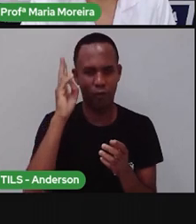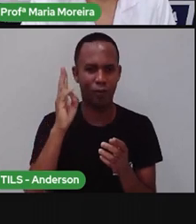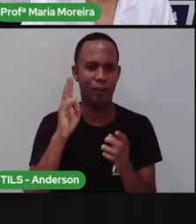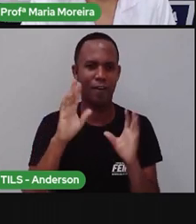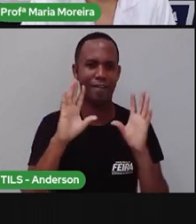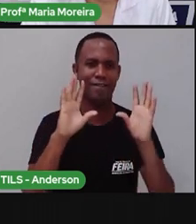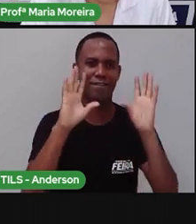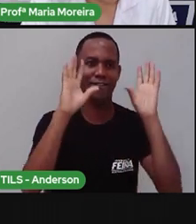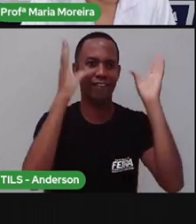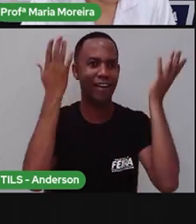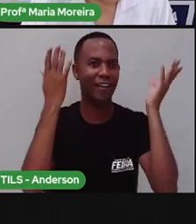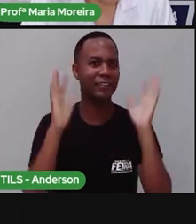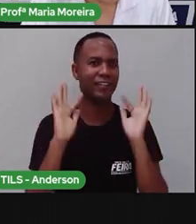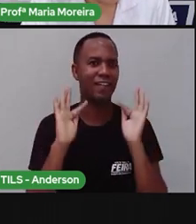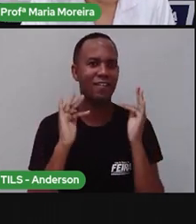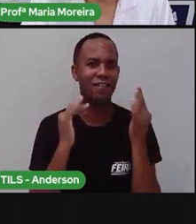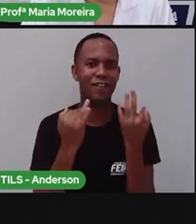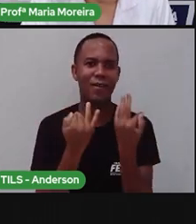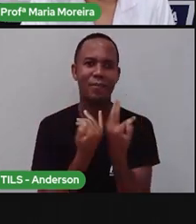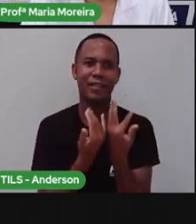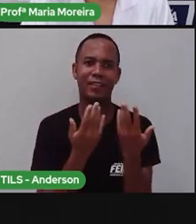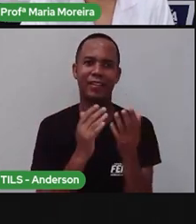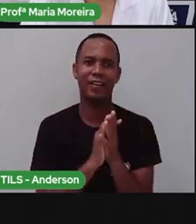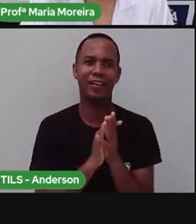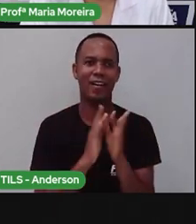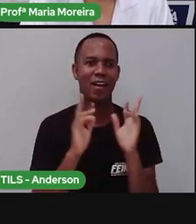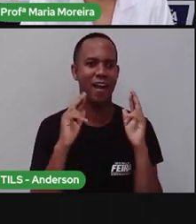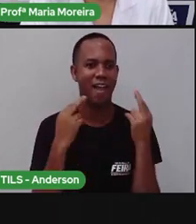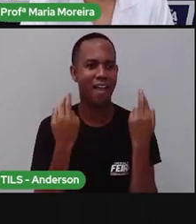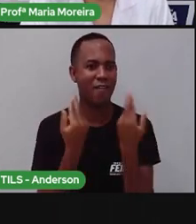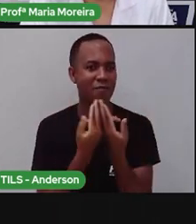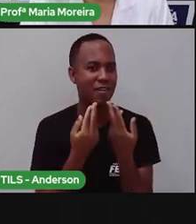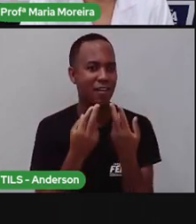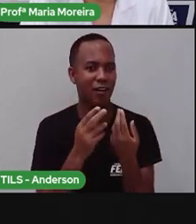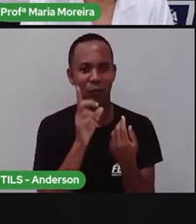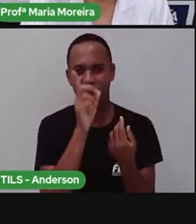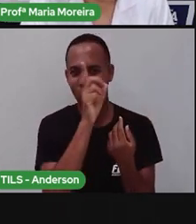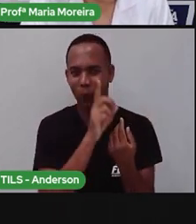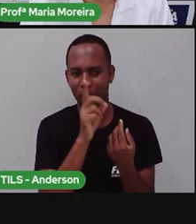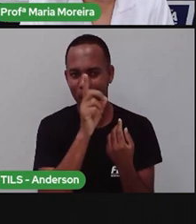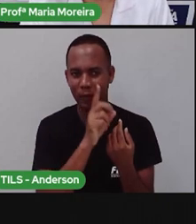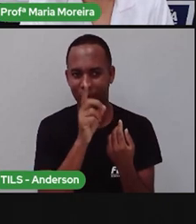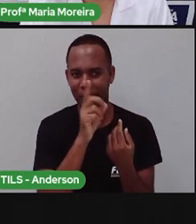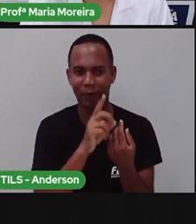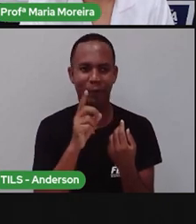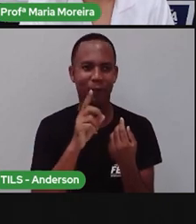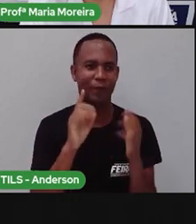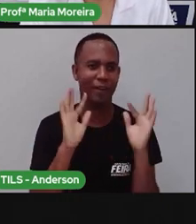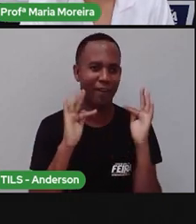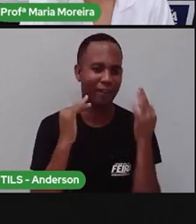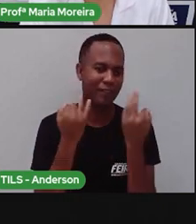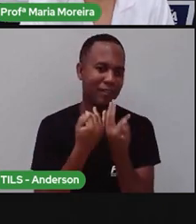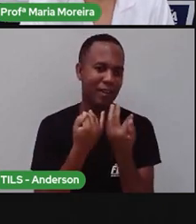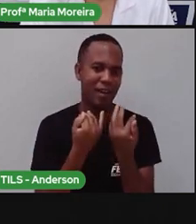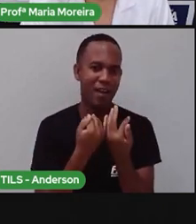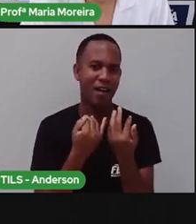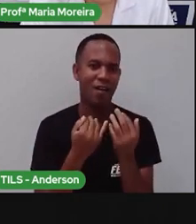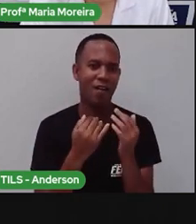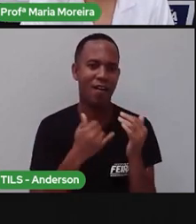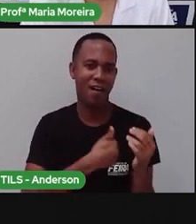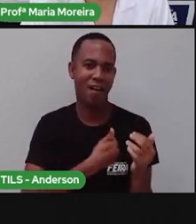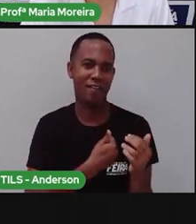familiares. Quais são os eventos familiares? As reuniões de domingo, aquele macarrão com frango do domingo, Andressa. Tá? Os